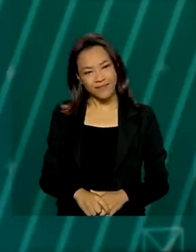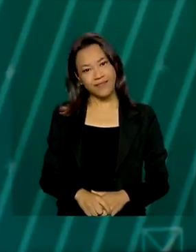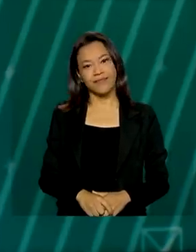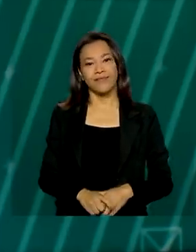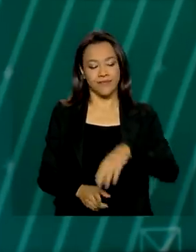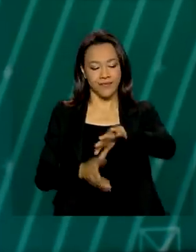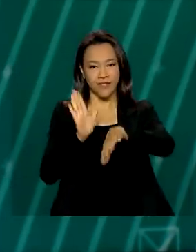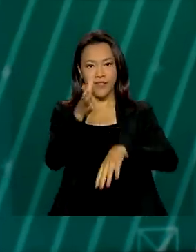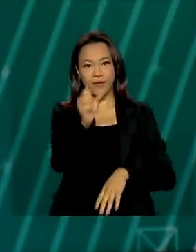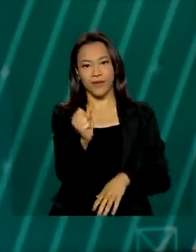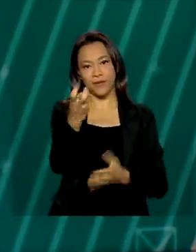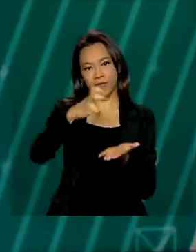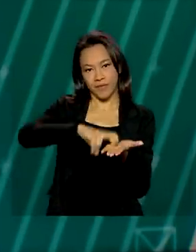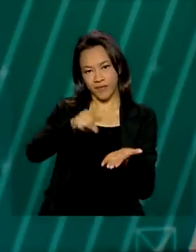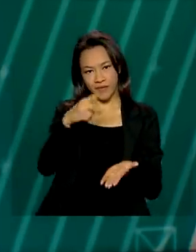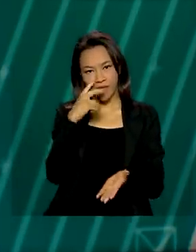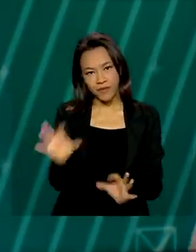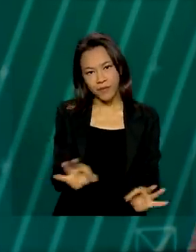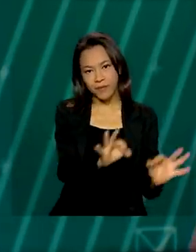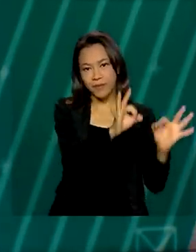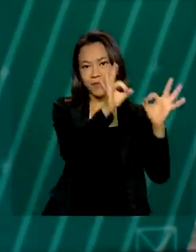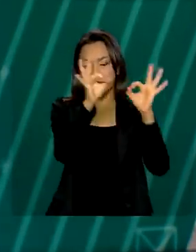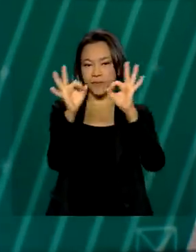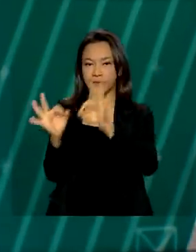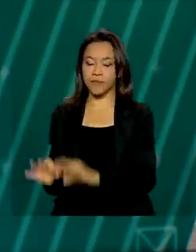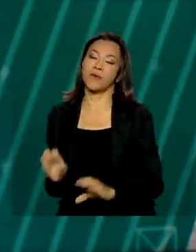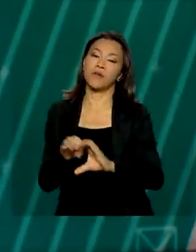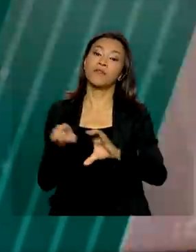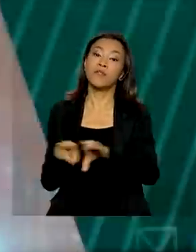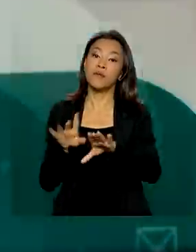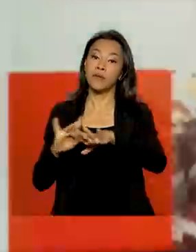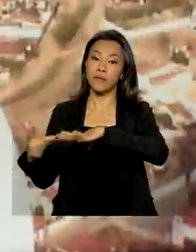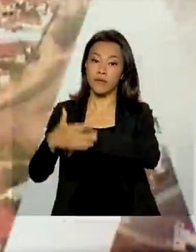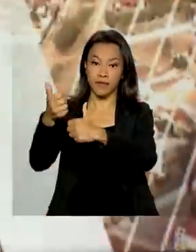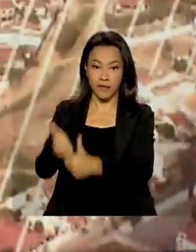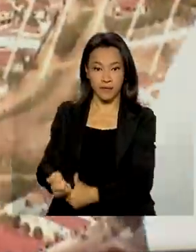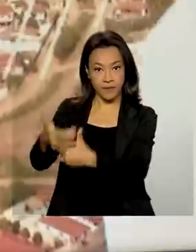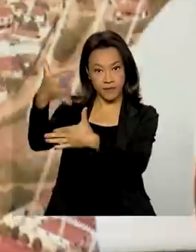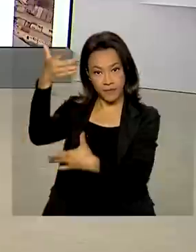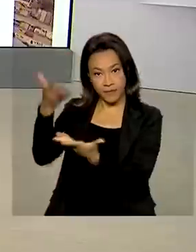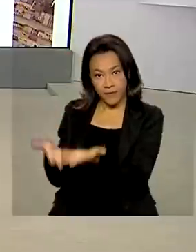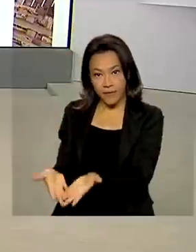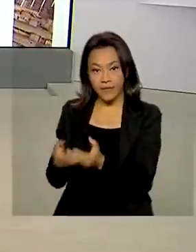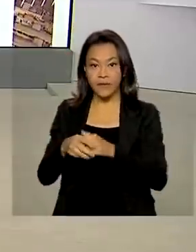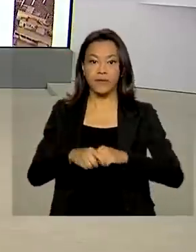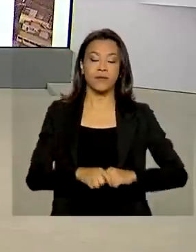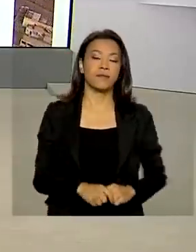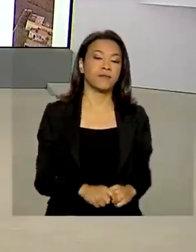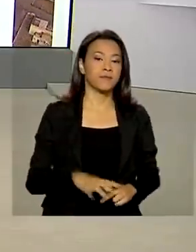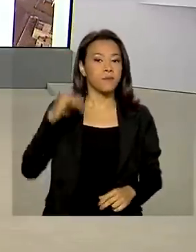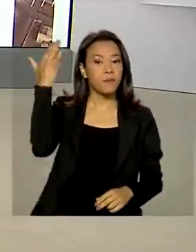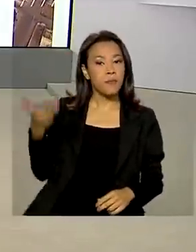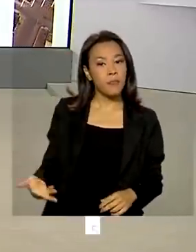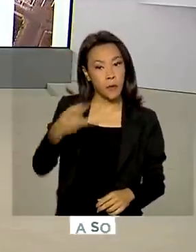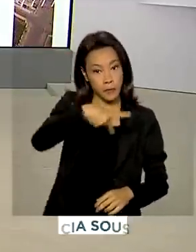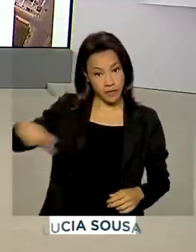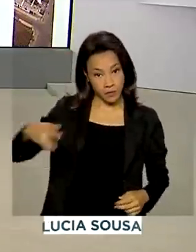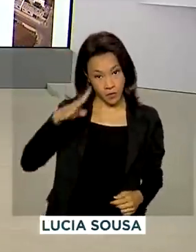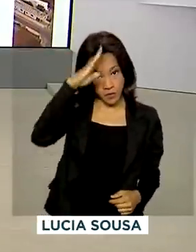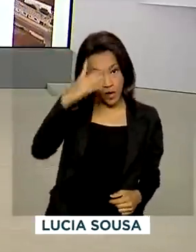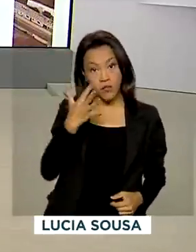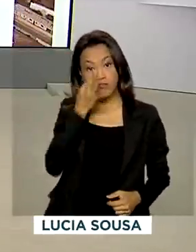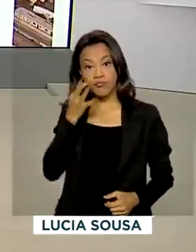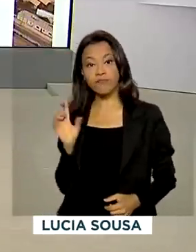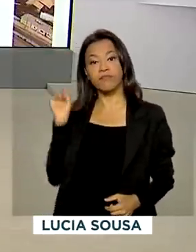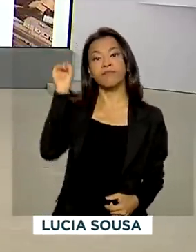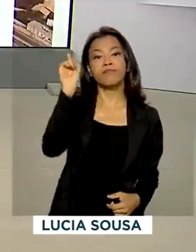Oito horas da manhã, você nos assiste ao vivo também pelas redes sociais. O presidente Jair Bolsonaro está na